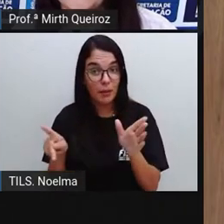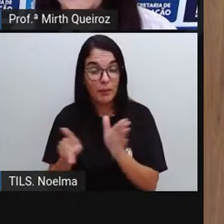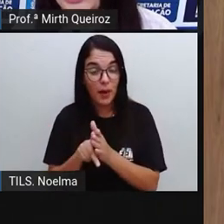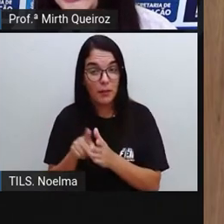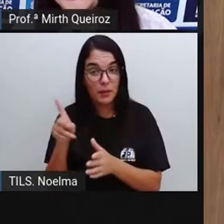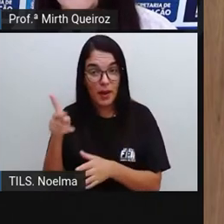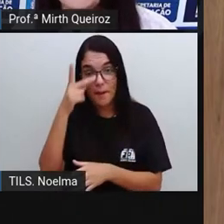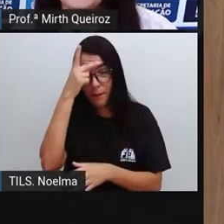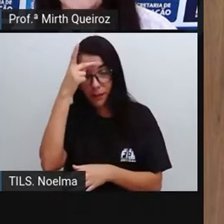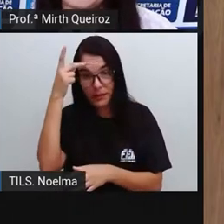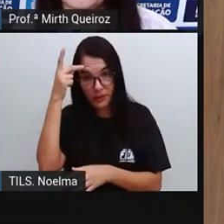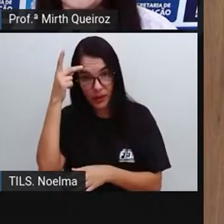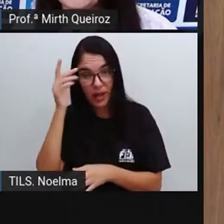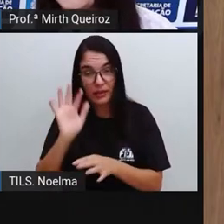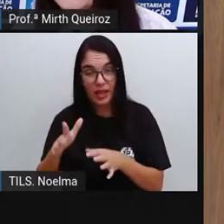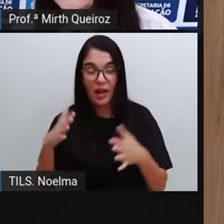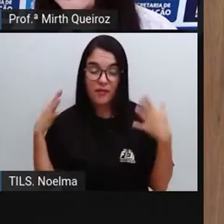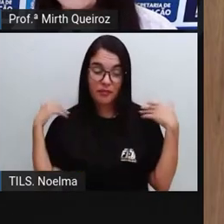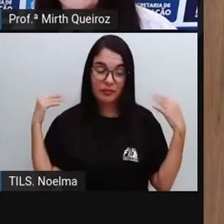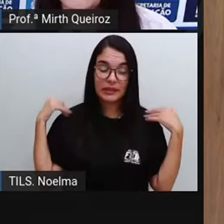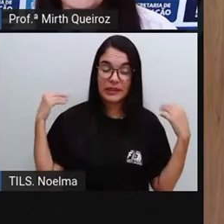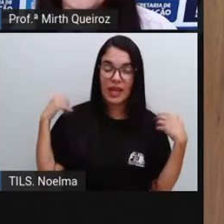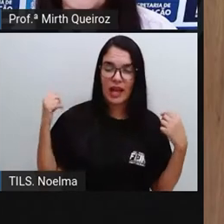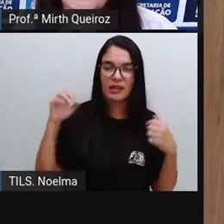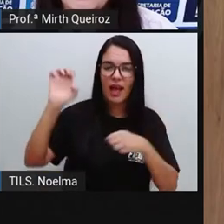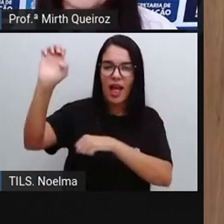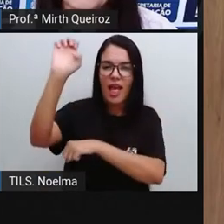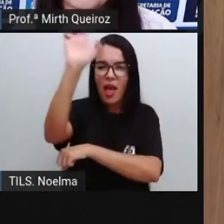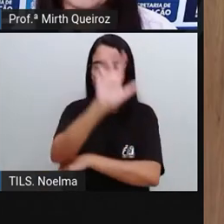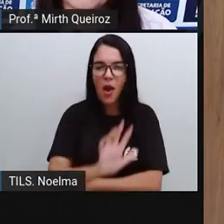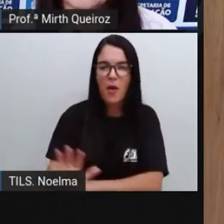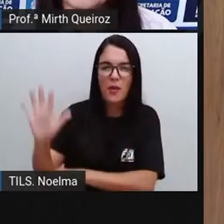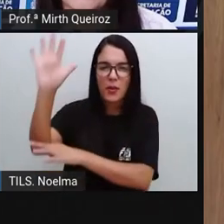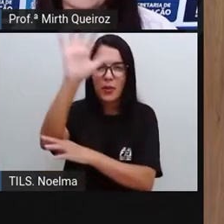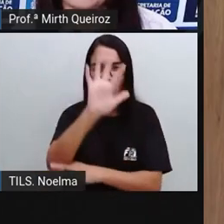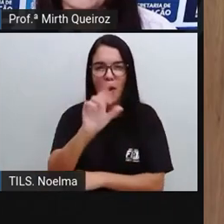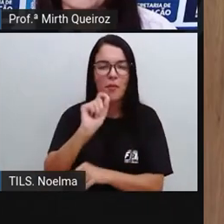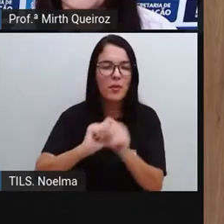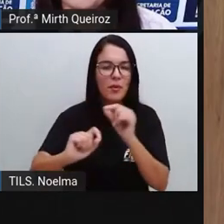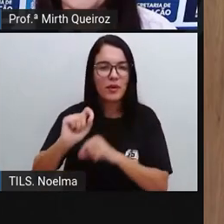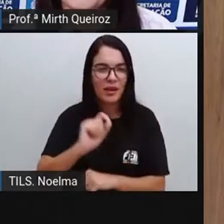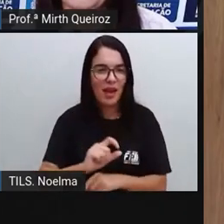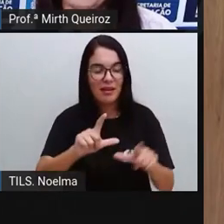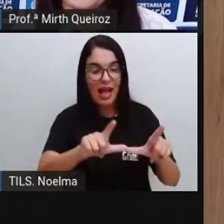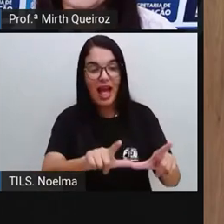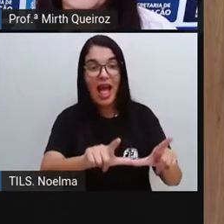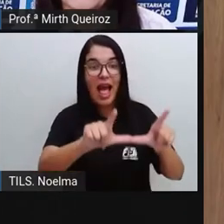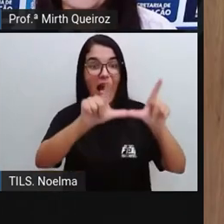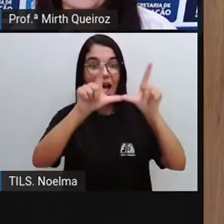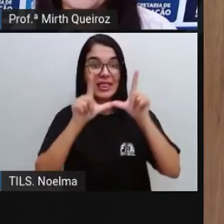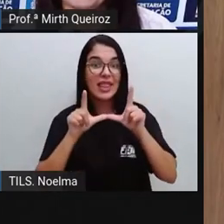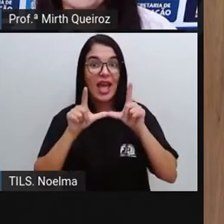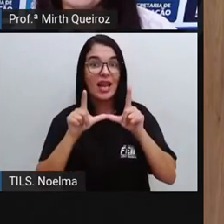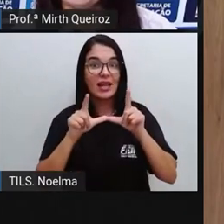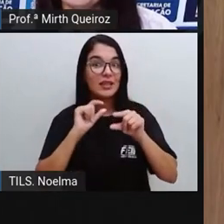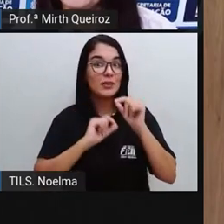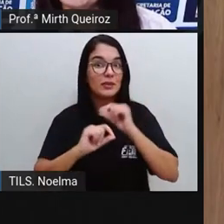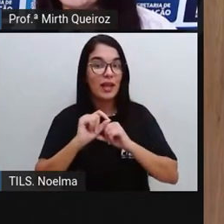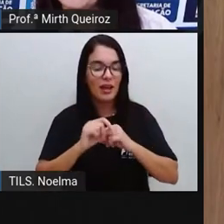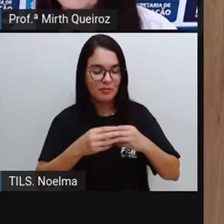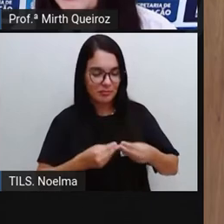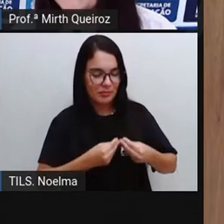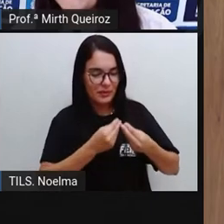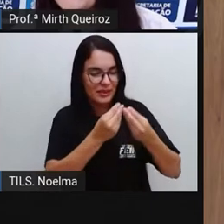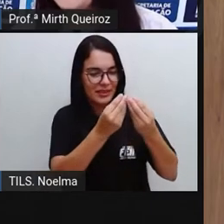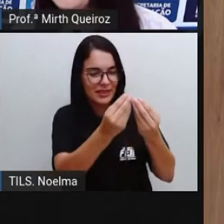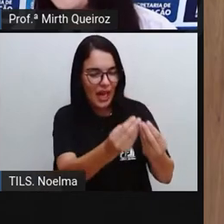em viagem, fazendo exposições na Europa, a tela do casal de Obama, ele foi entregue pelo filho único